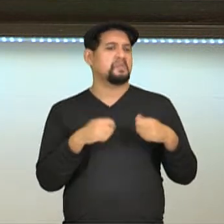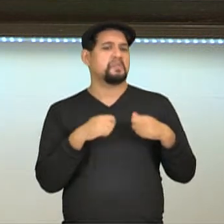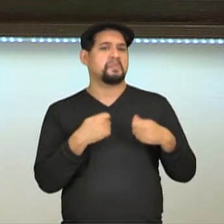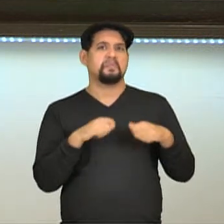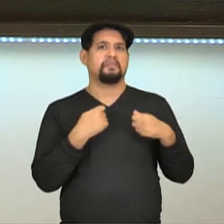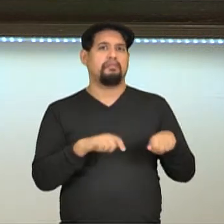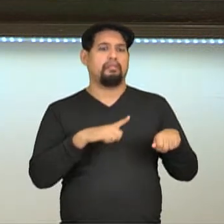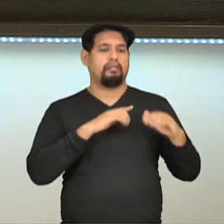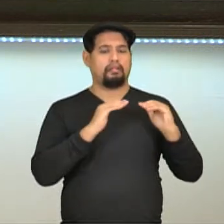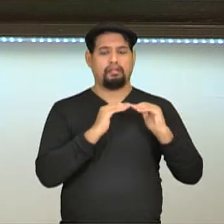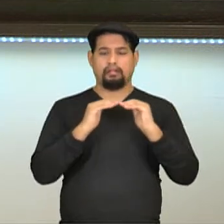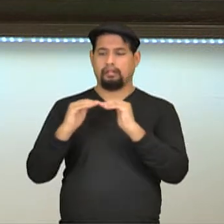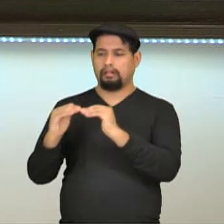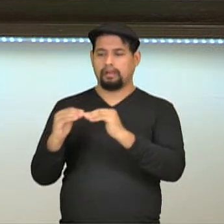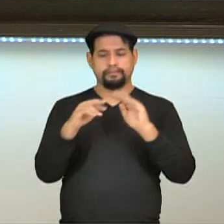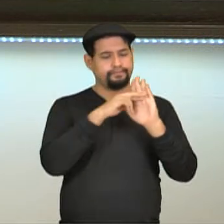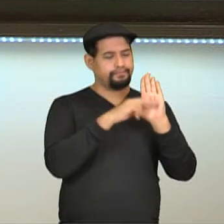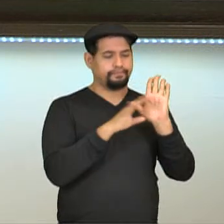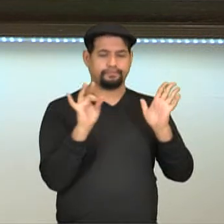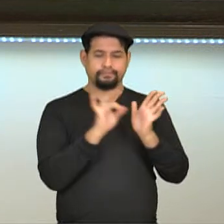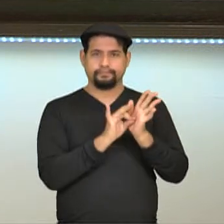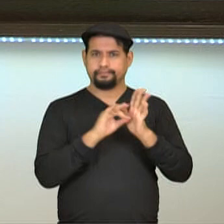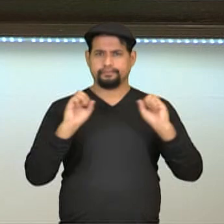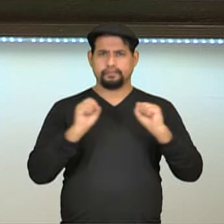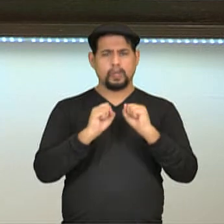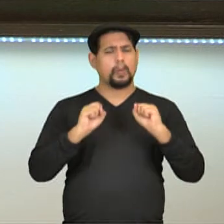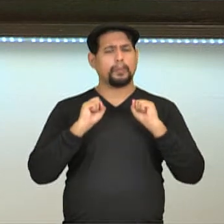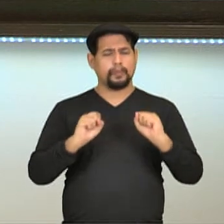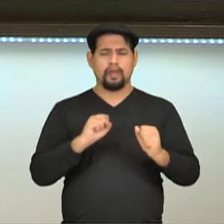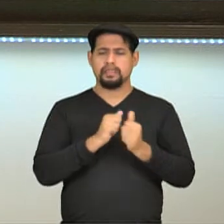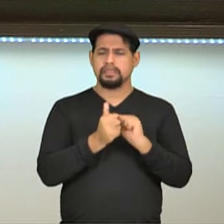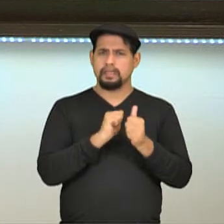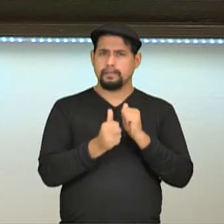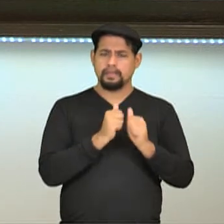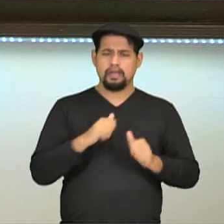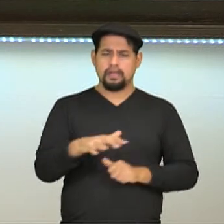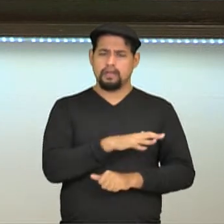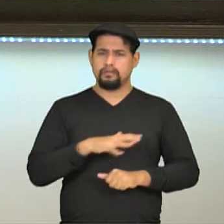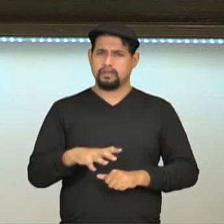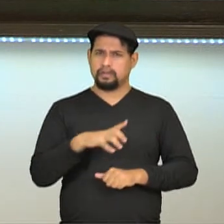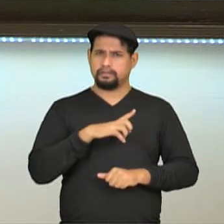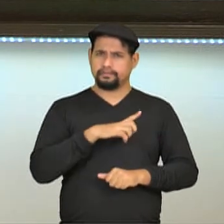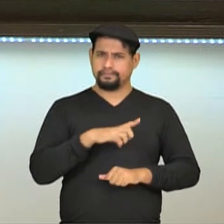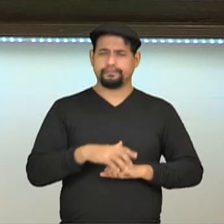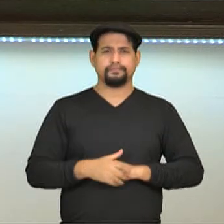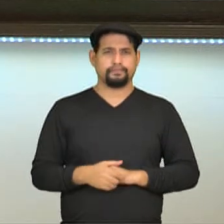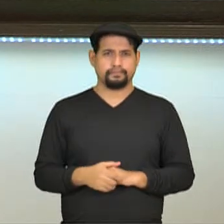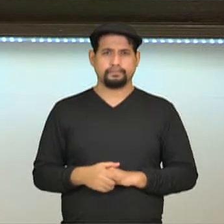seguir as regras oficiais do esporte, ela pode ser adaptada àquele ambiente que você está.